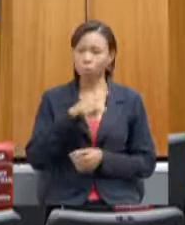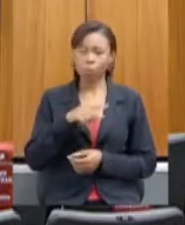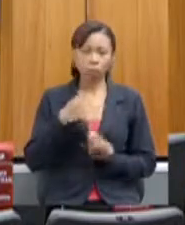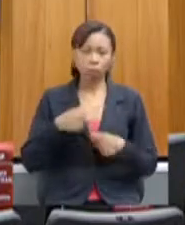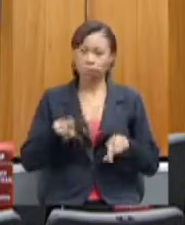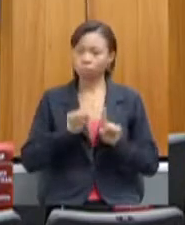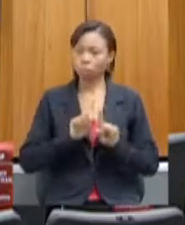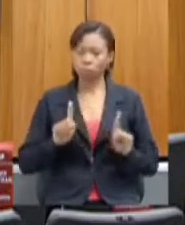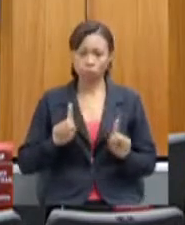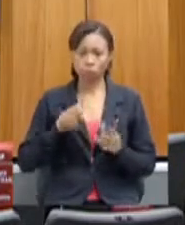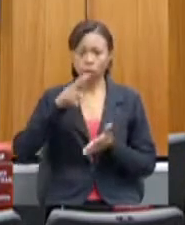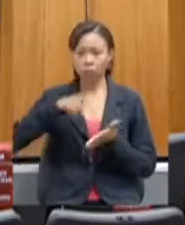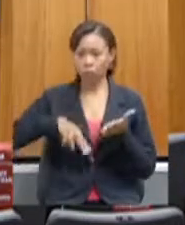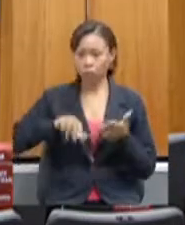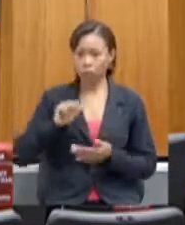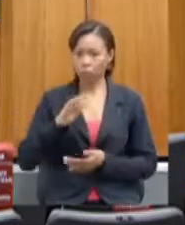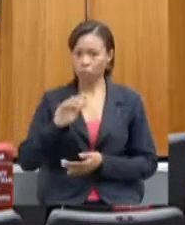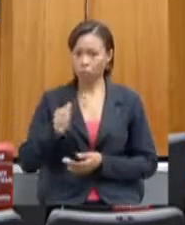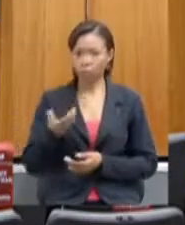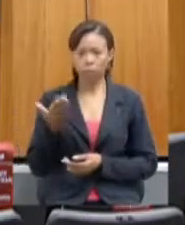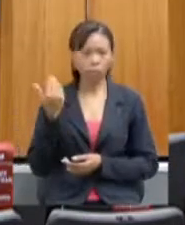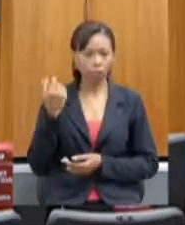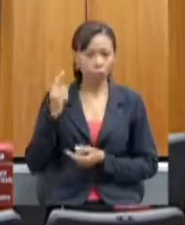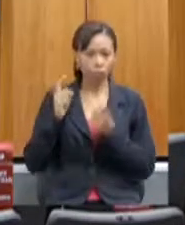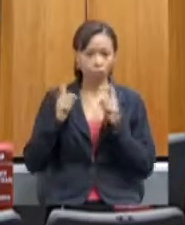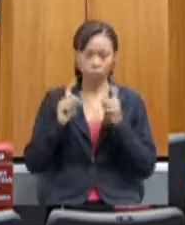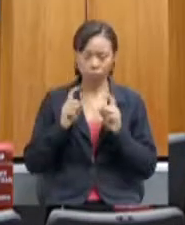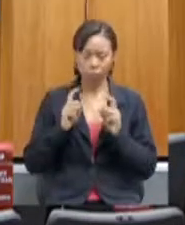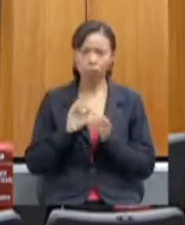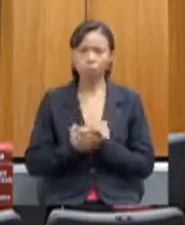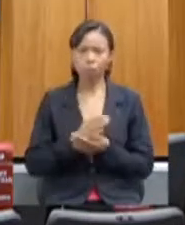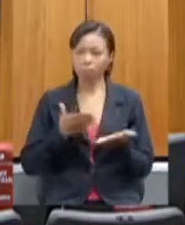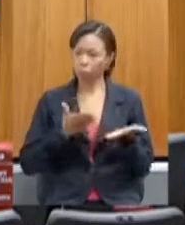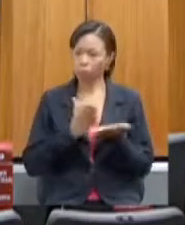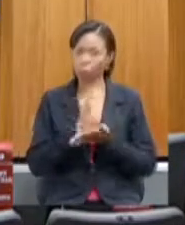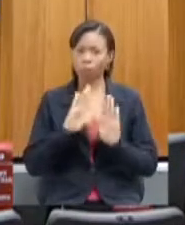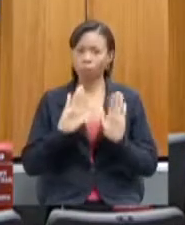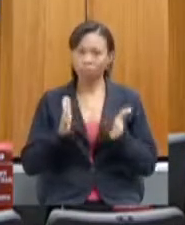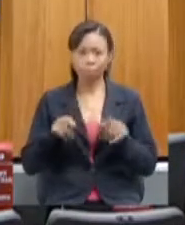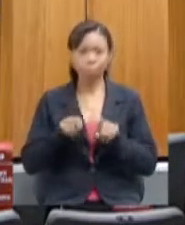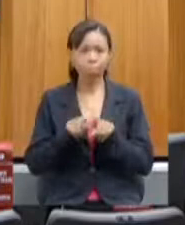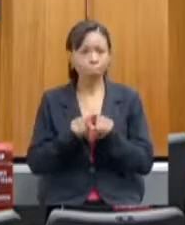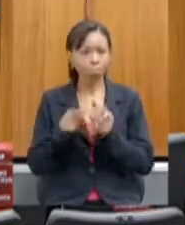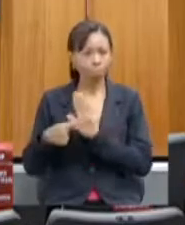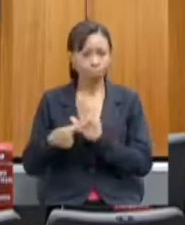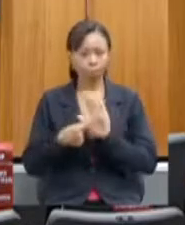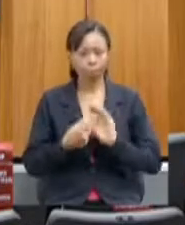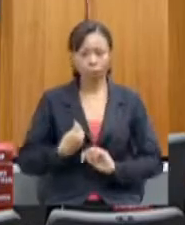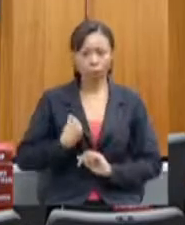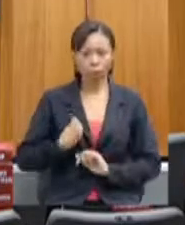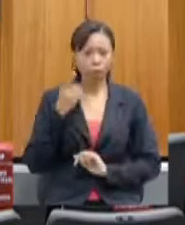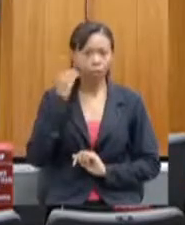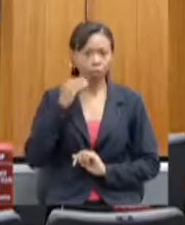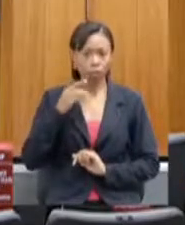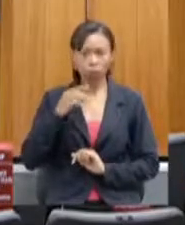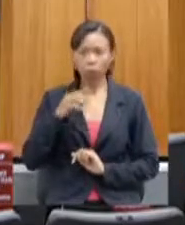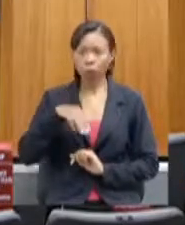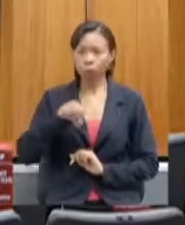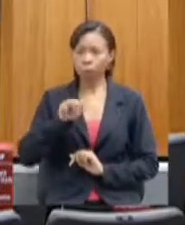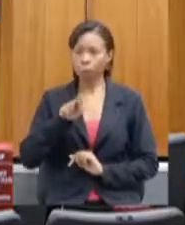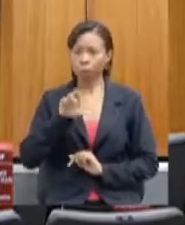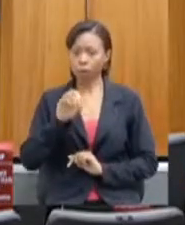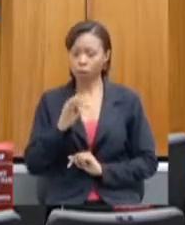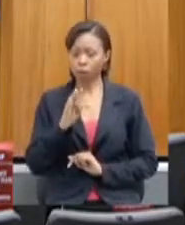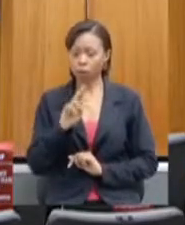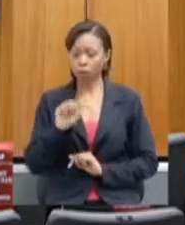solicita a sua subscrição. Registro também a presença dos deputados Mauro Tramonte e